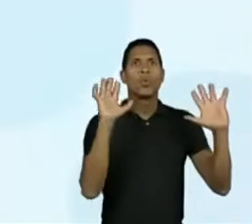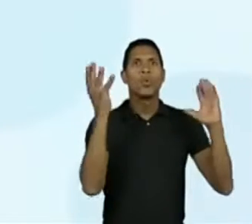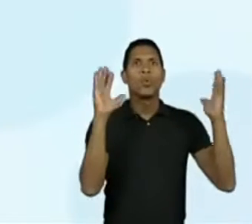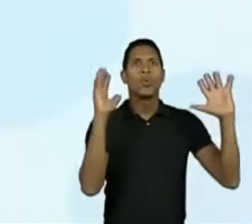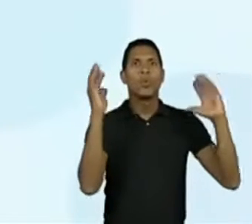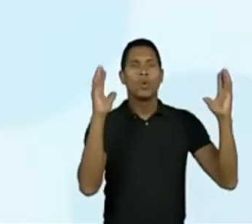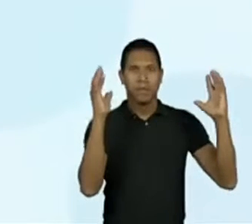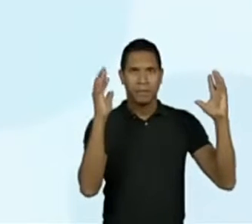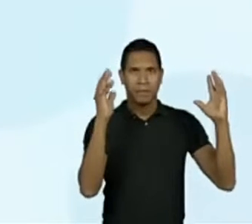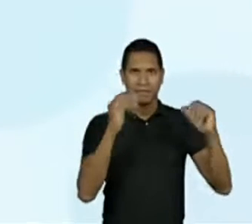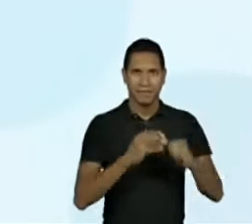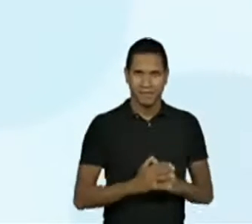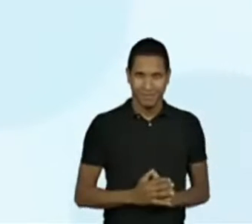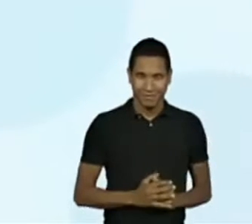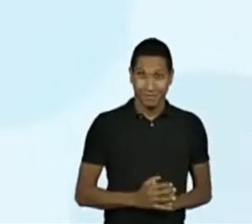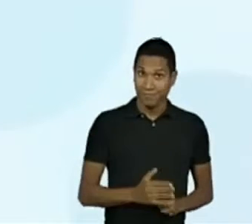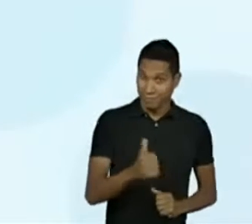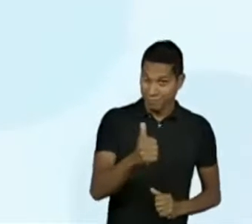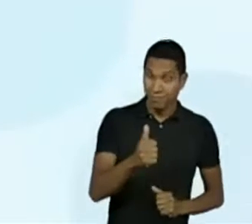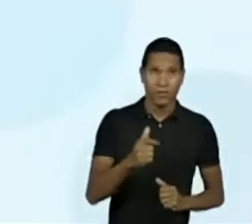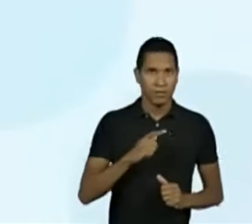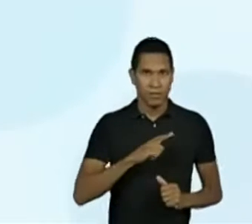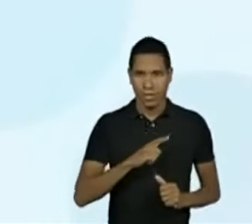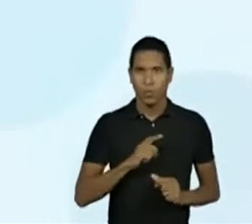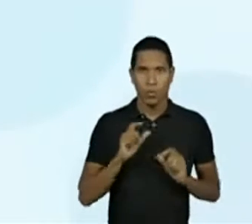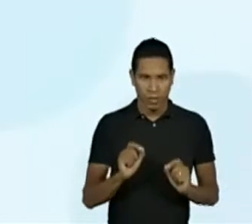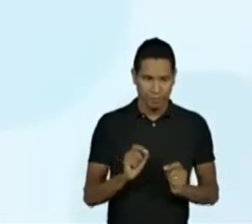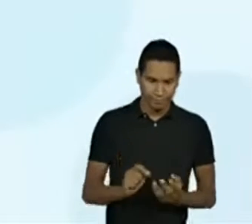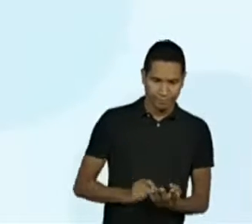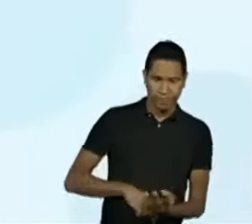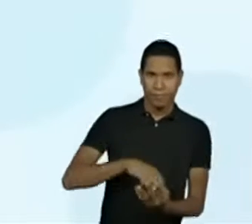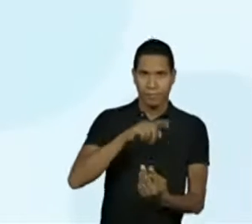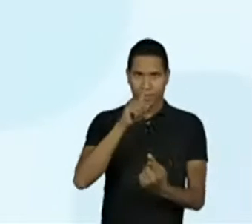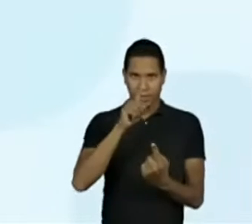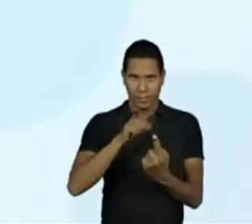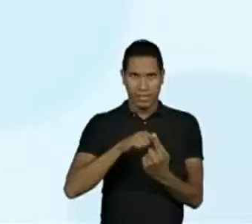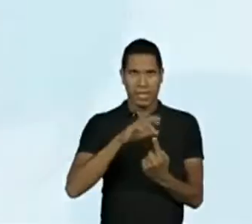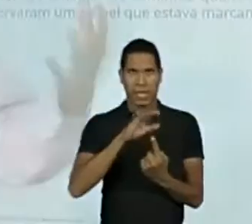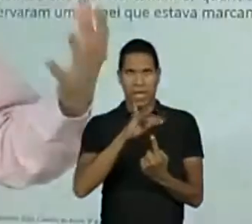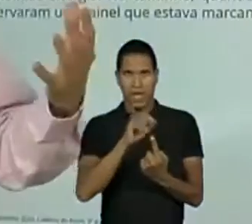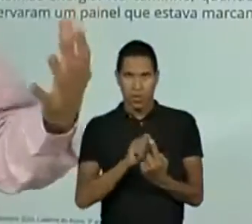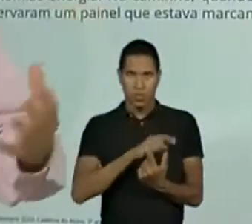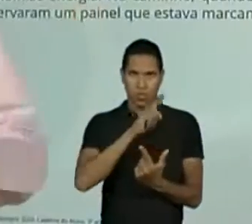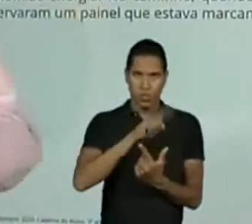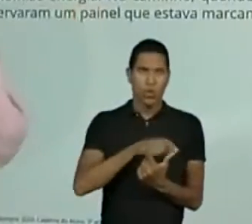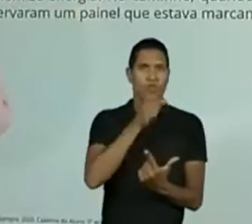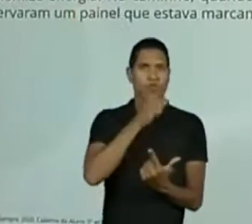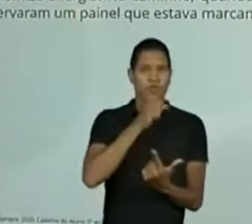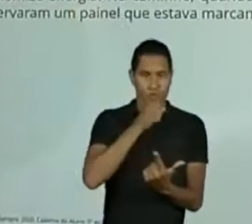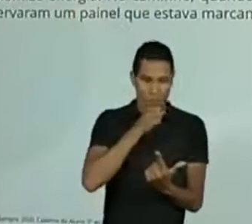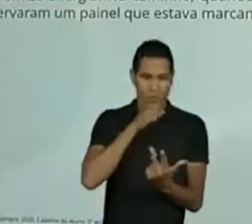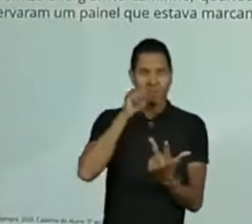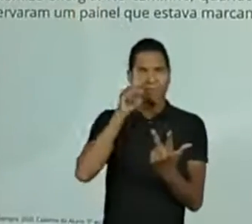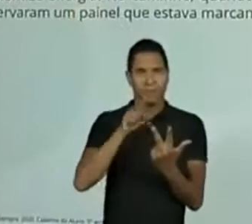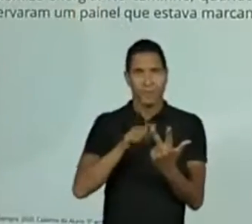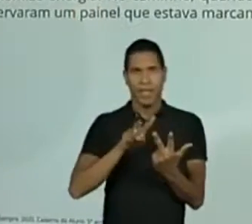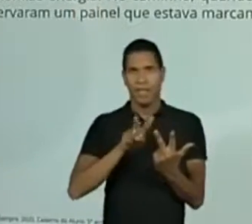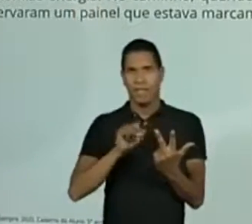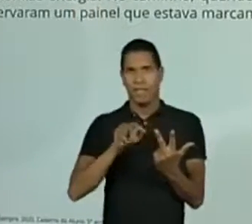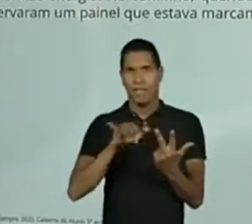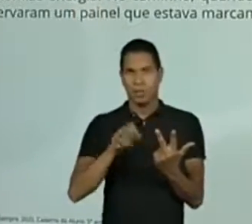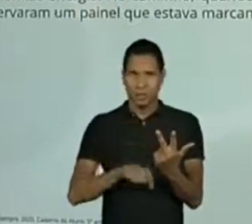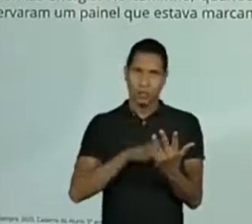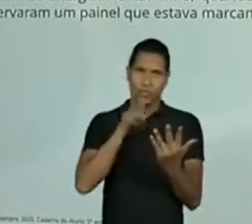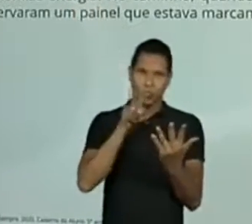Então, temos aí uma situação em que Caio e seu avô, junto com Vinícius e seus pais, temos aí um